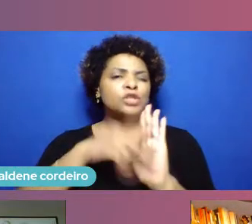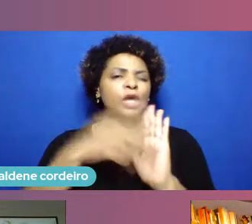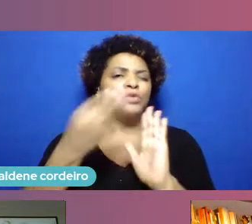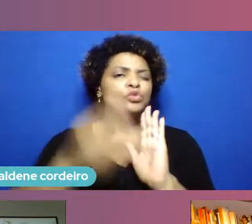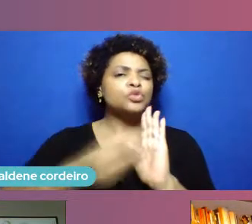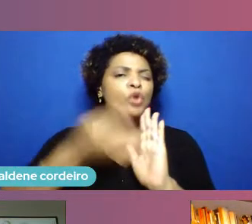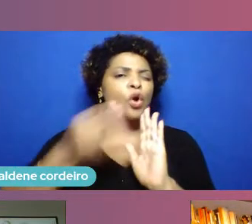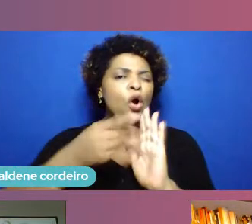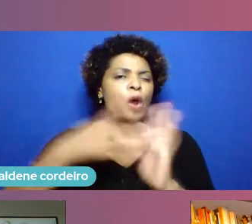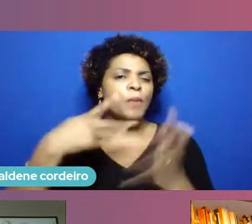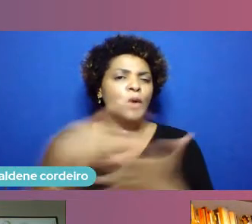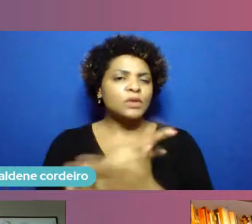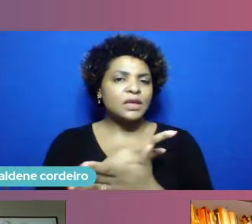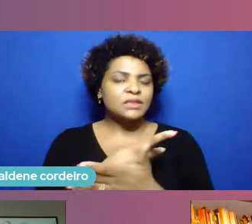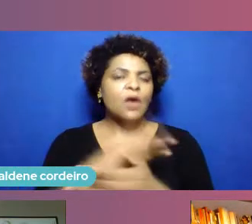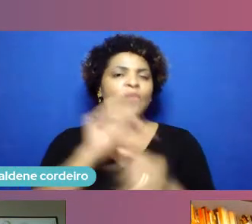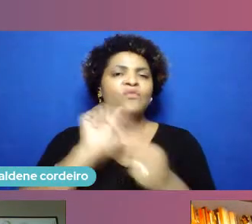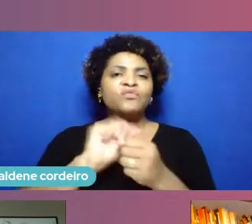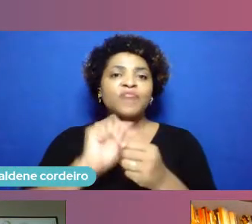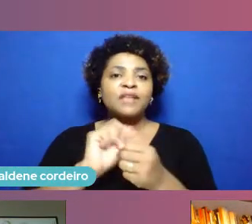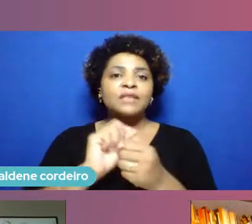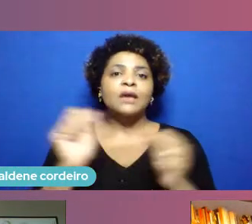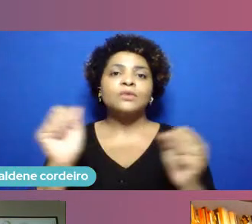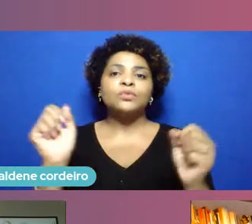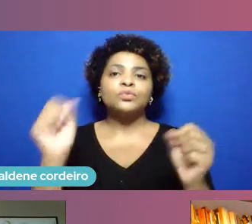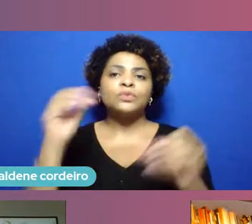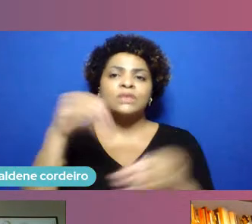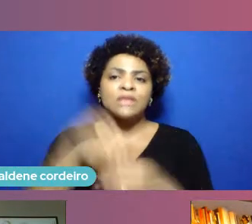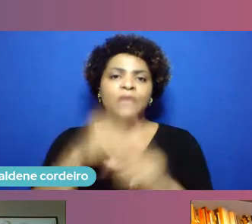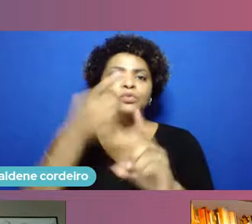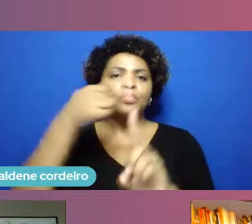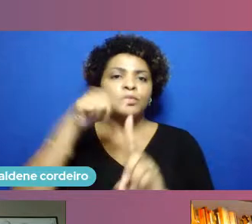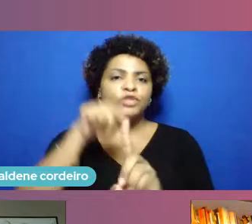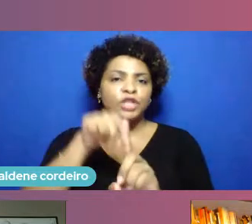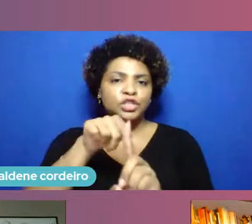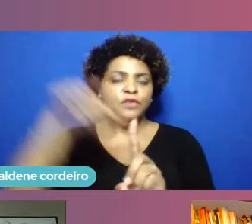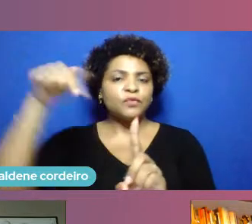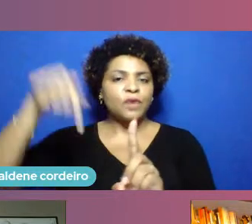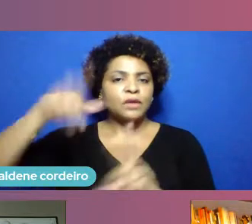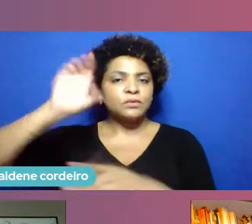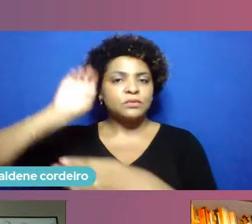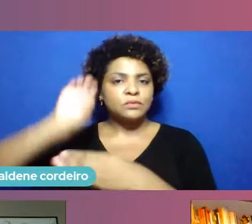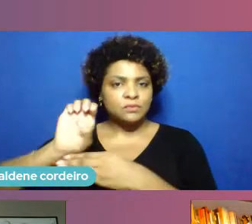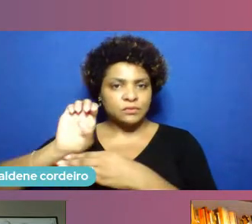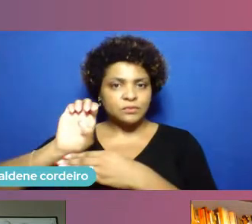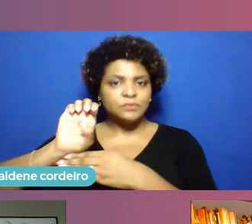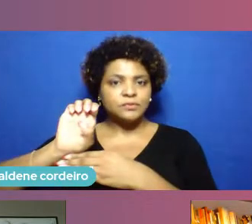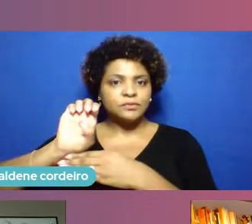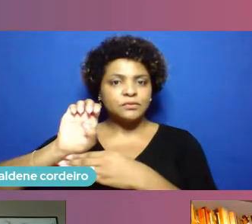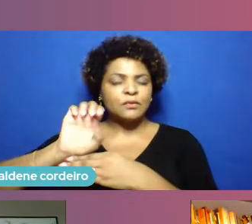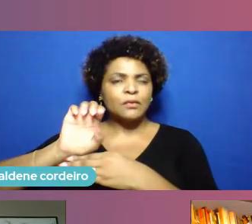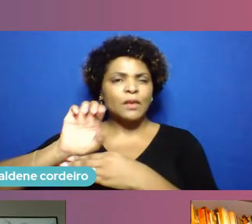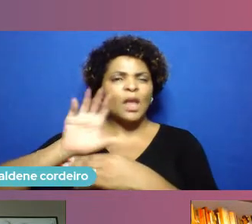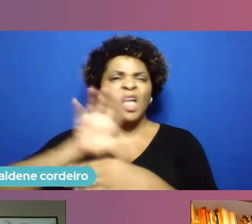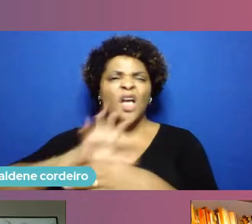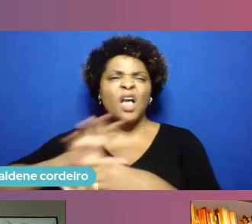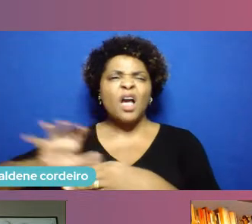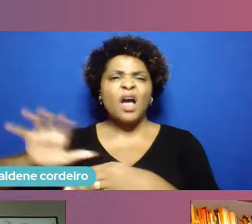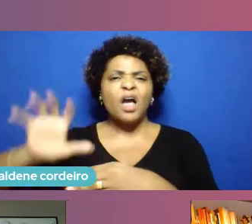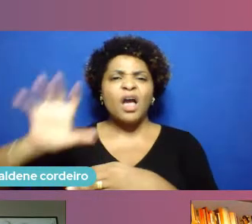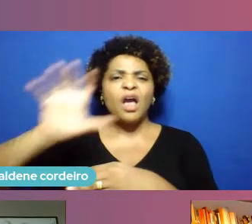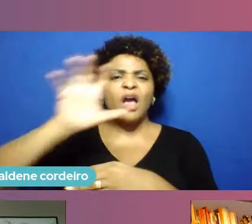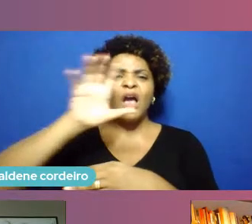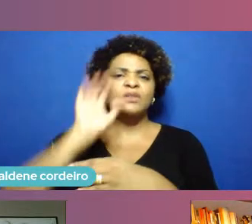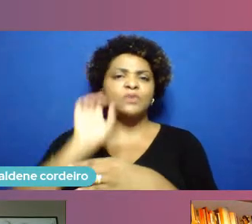atuando dentro da sua missão no estado por completo de todas as regiões do estado umas que foram mais